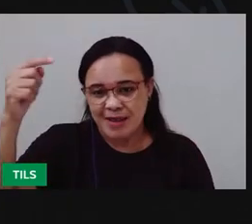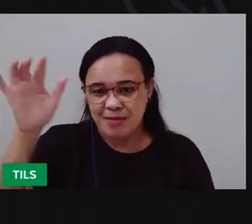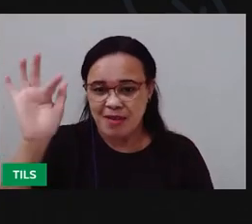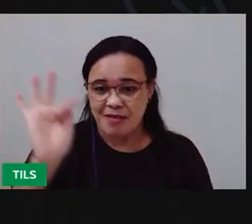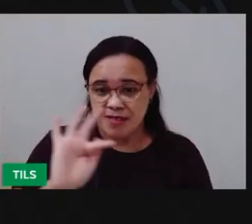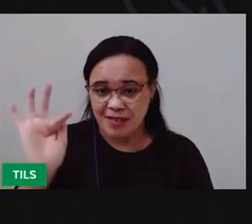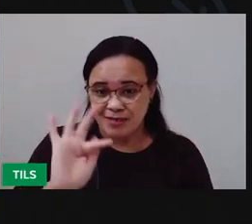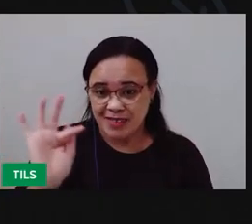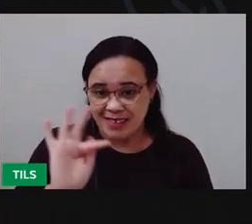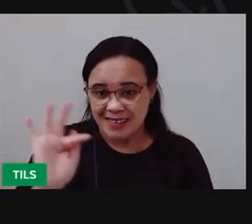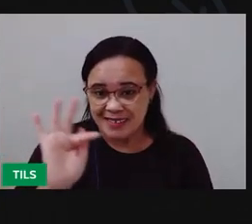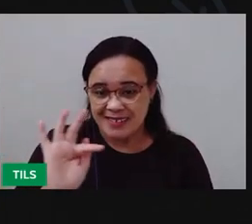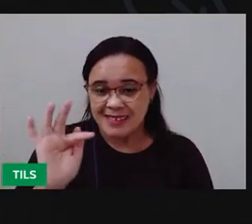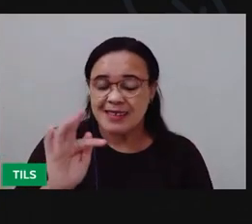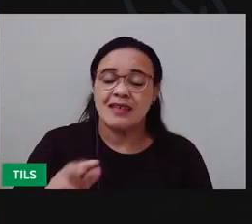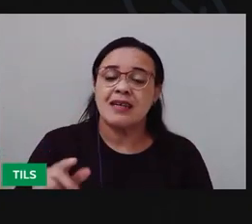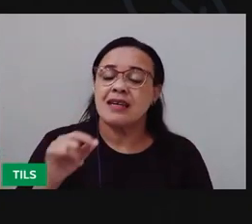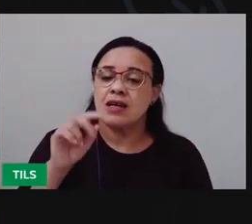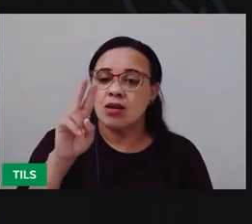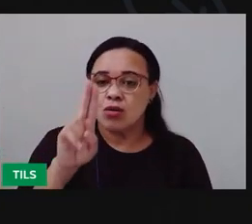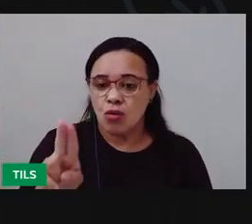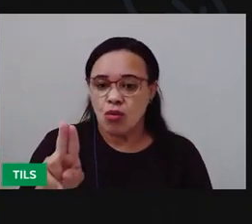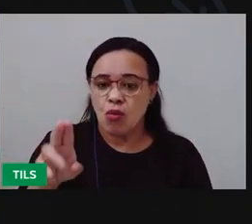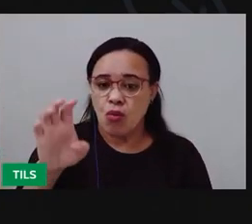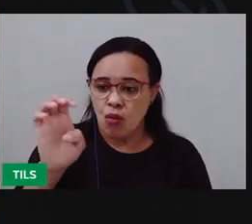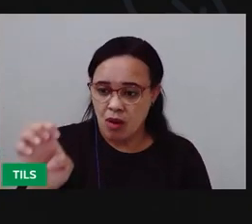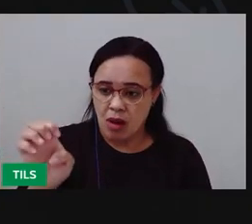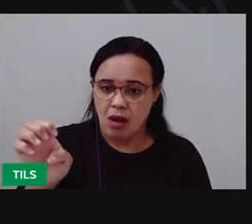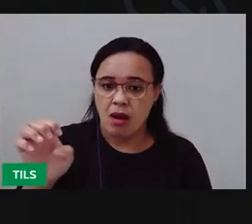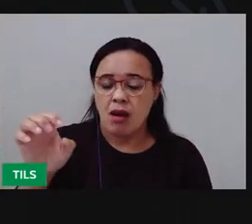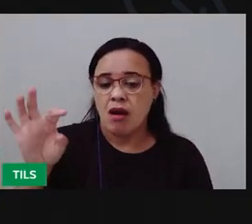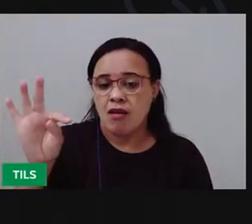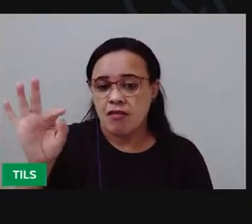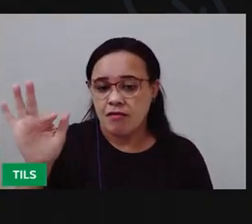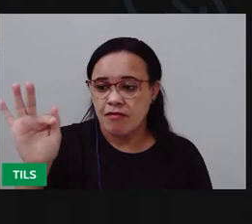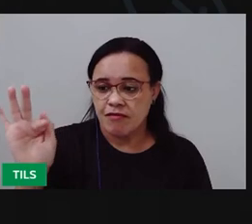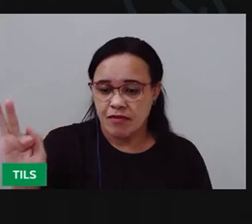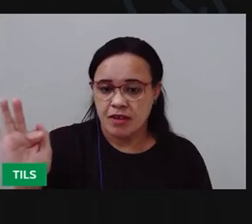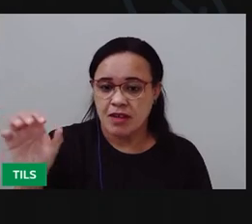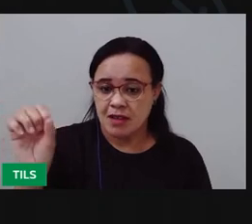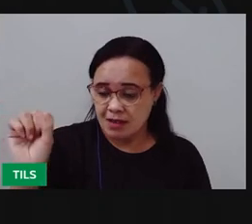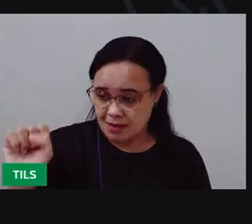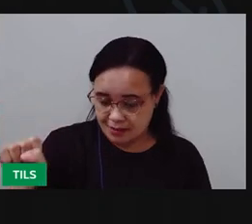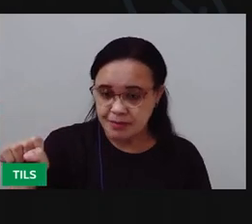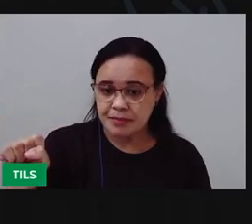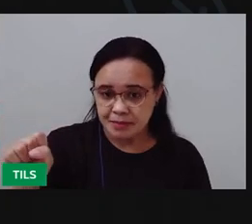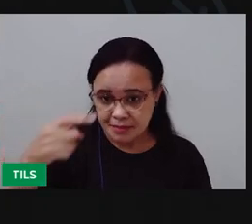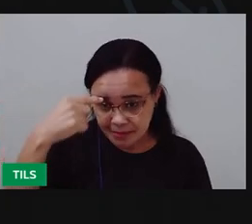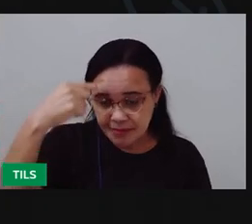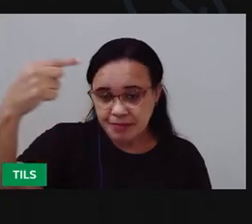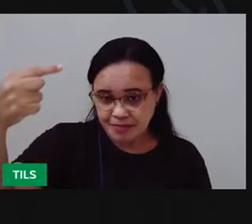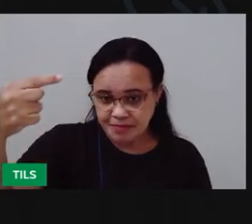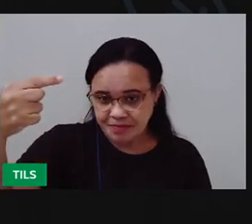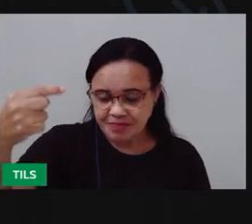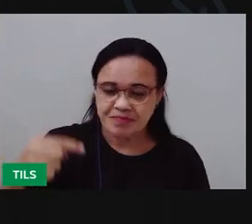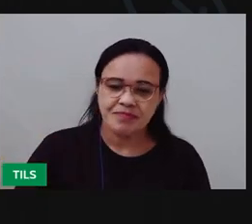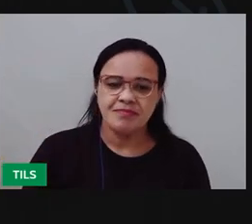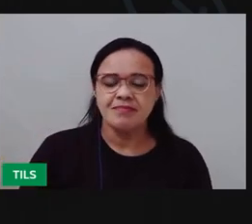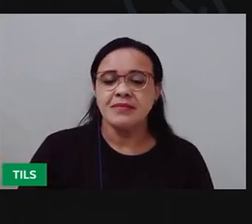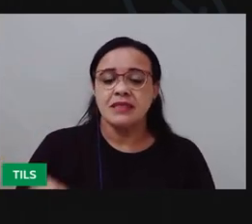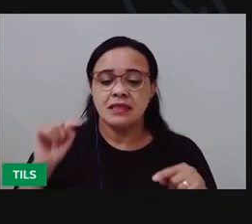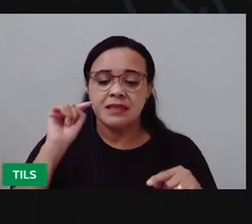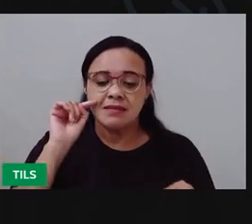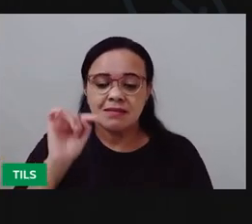Santana na UER mas você pode usar aquele aplicativo para buscar aí outros lugares e ver outros